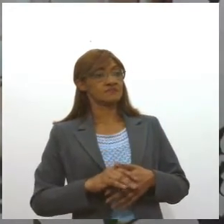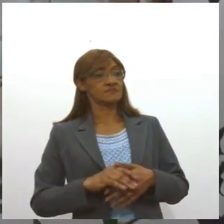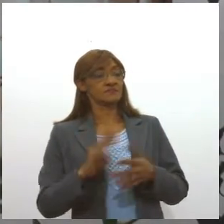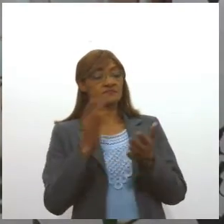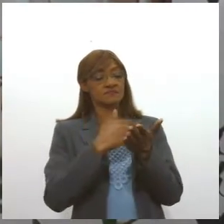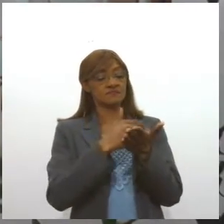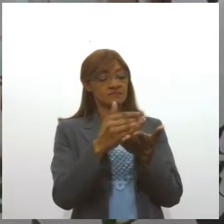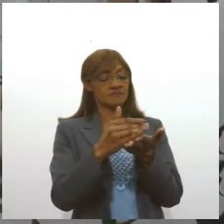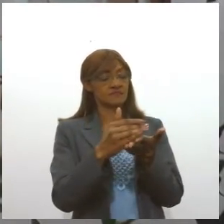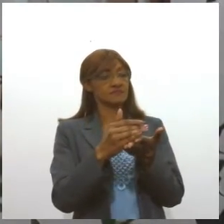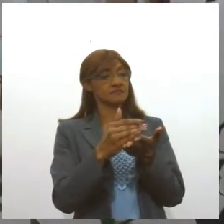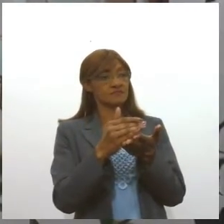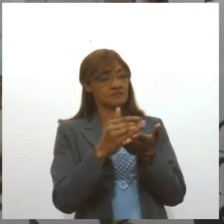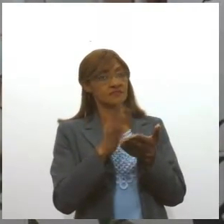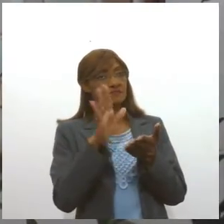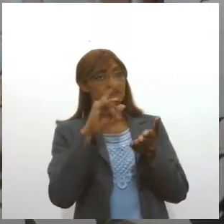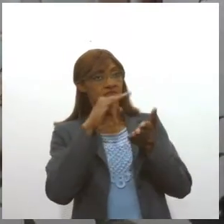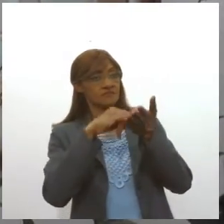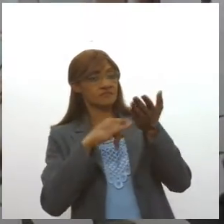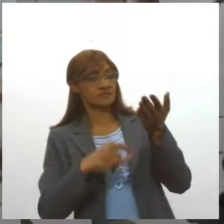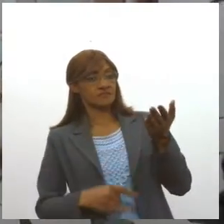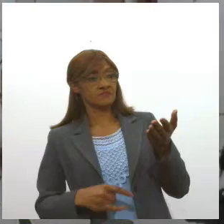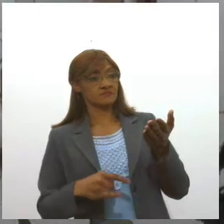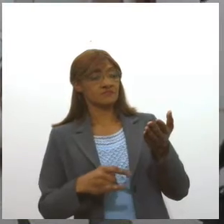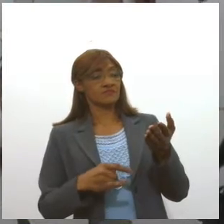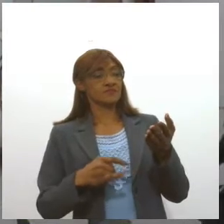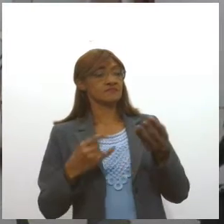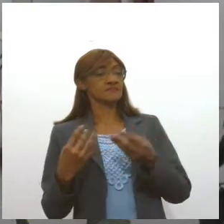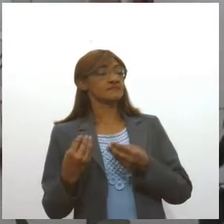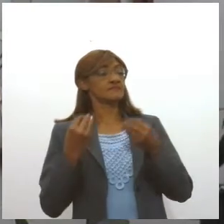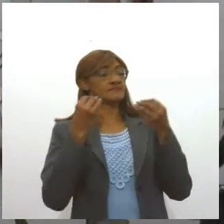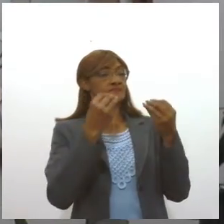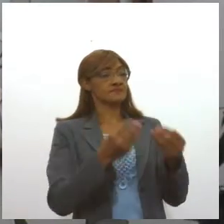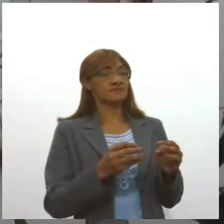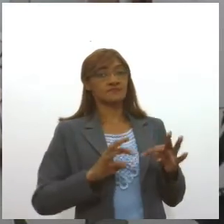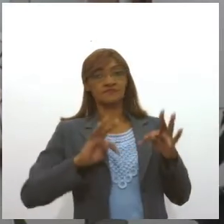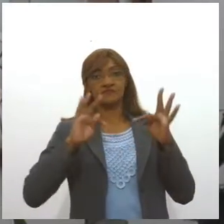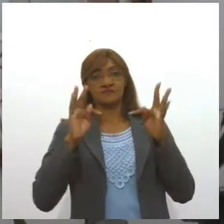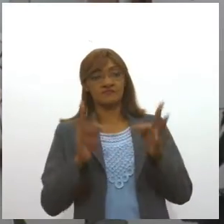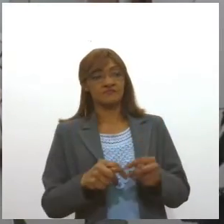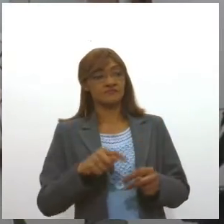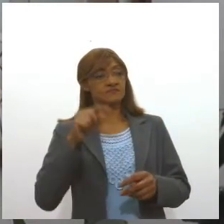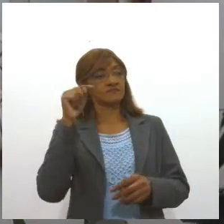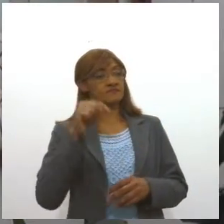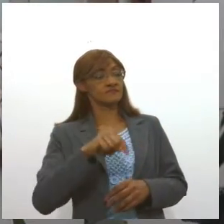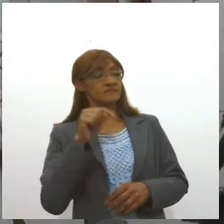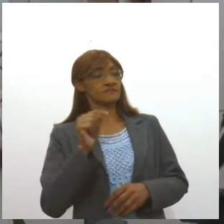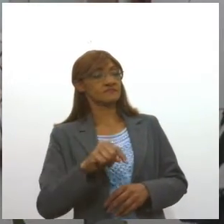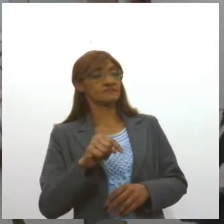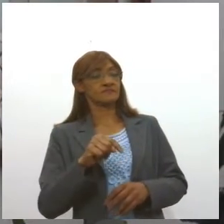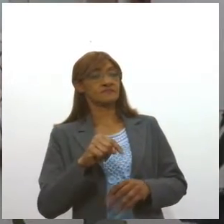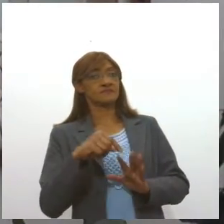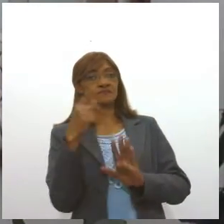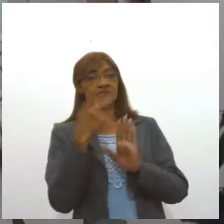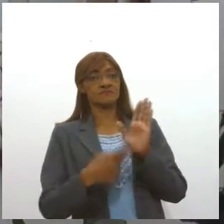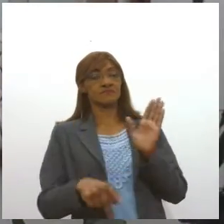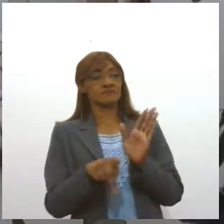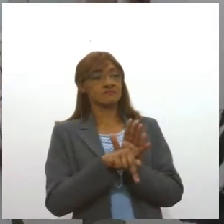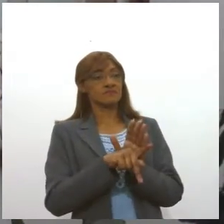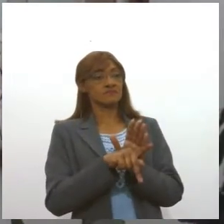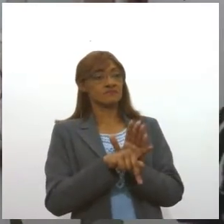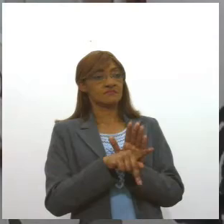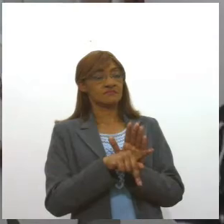Adema, ele vai, depois da entrada, traz uma documentação, dá entrada aqui para o projeto ambiental, desculpa, projeto